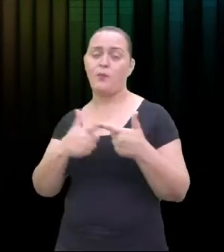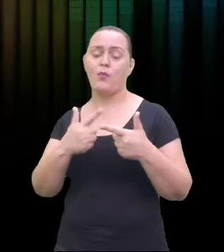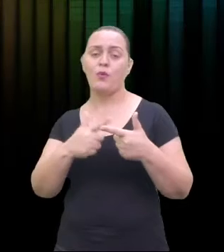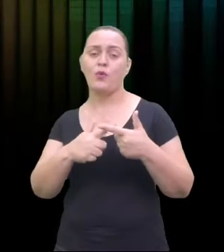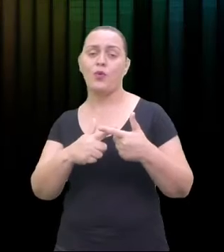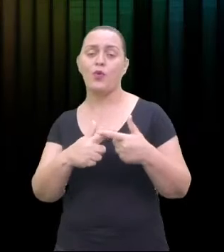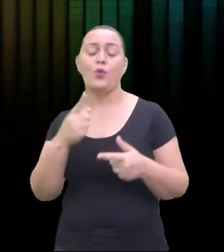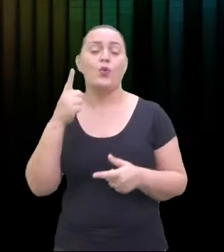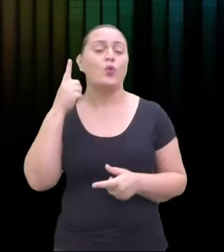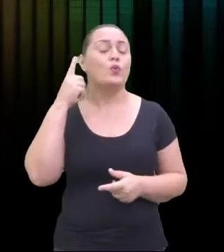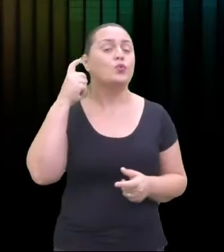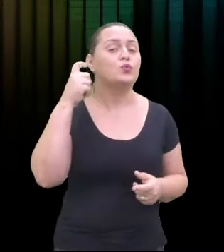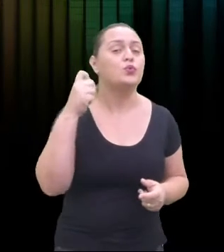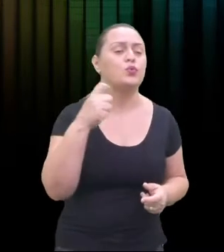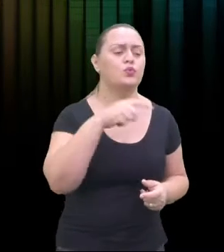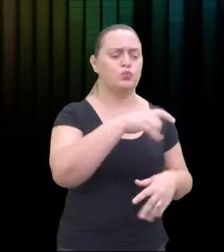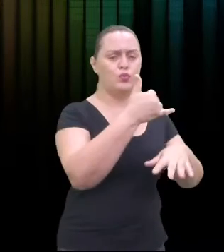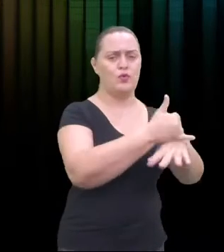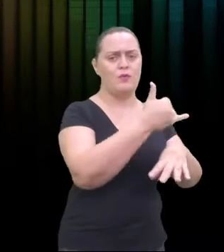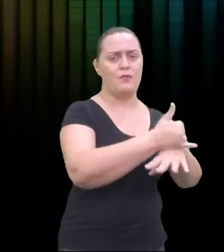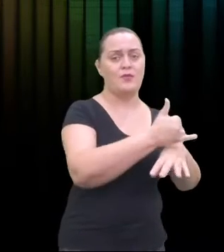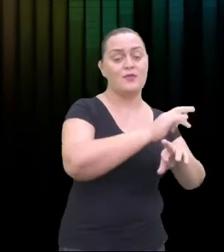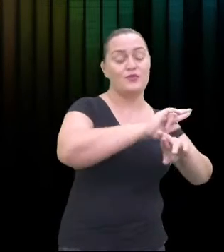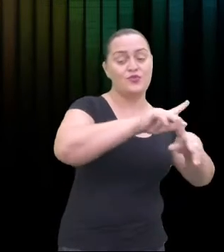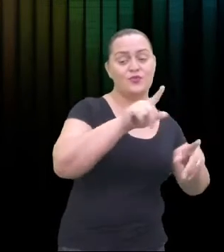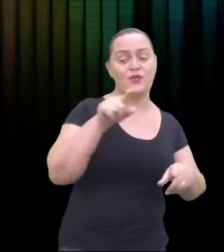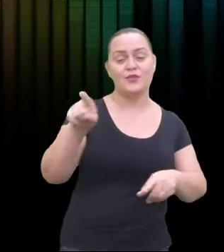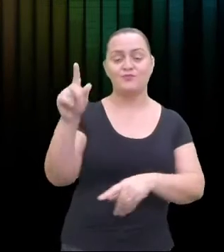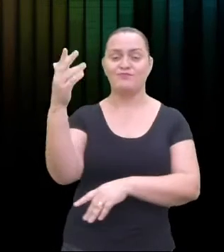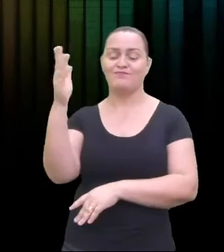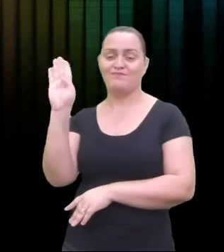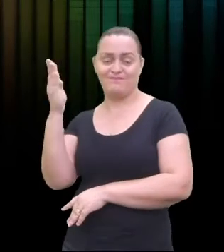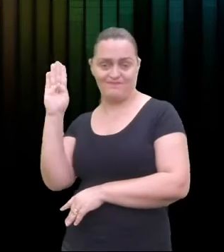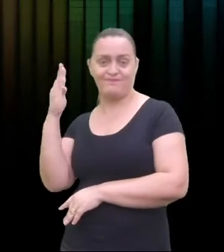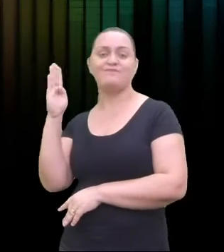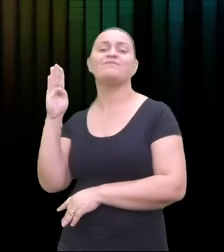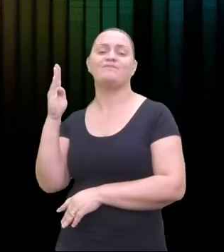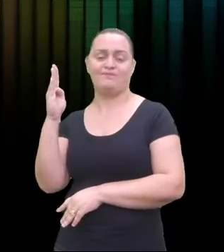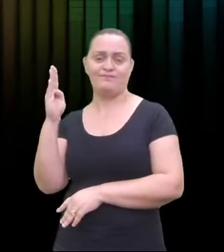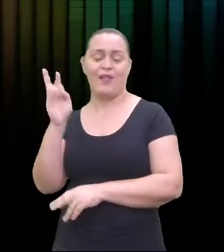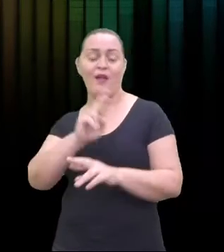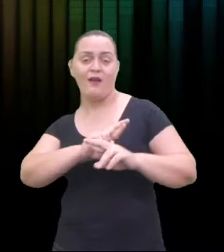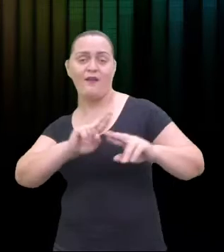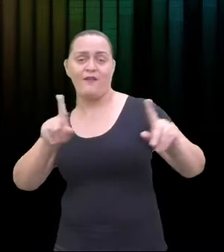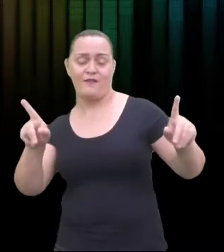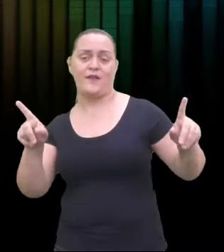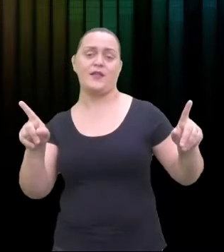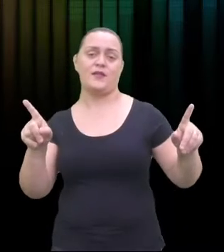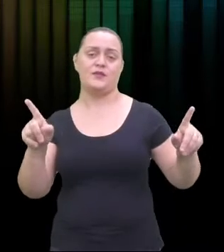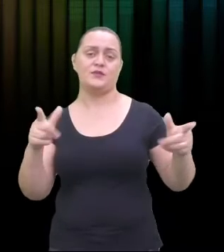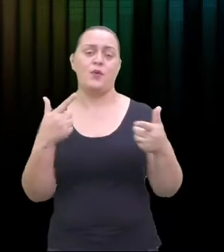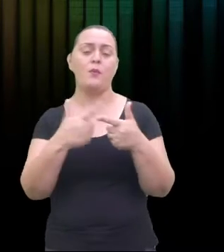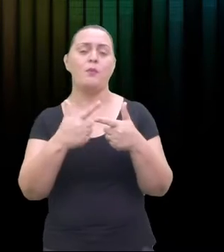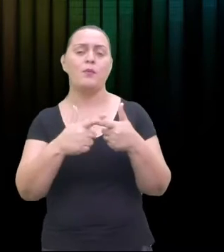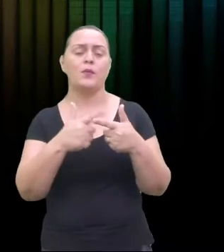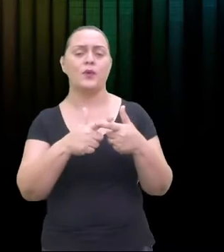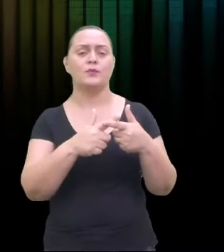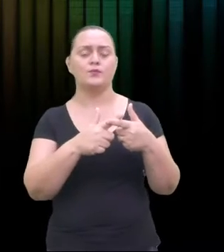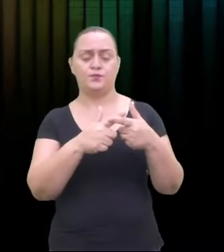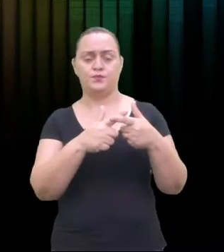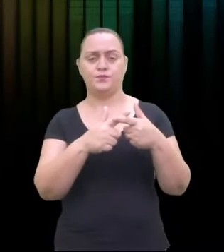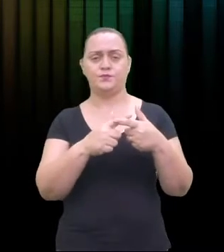som é produzido pela vibração do ar em um tubo de aço. O ar vibra soprano-se no bucal.